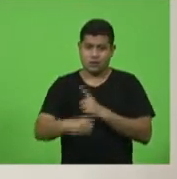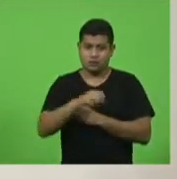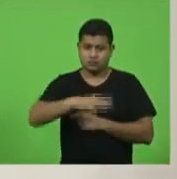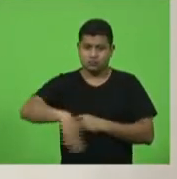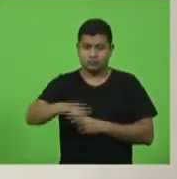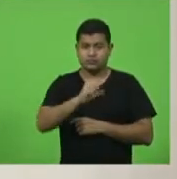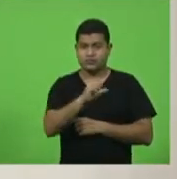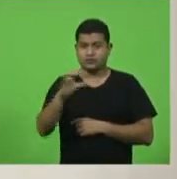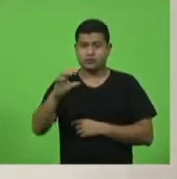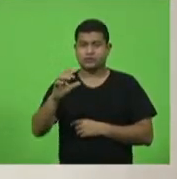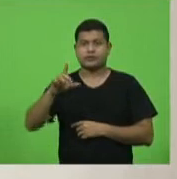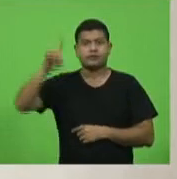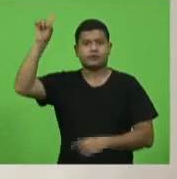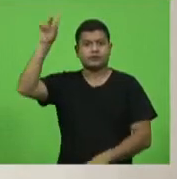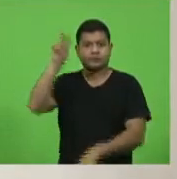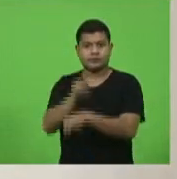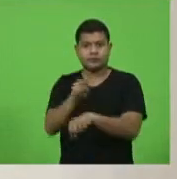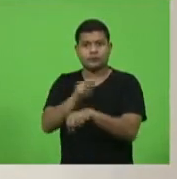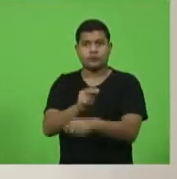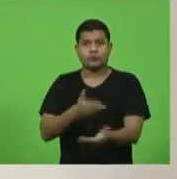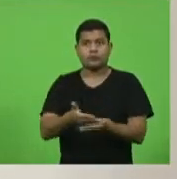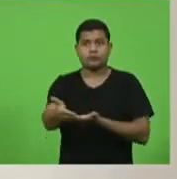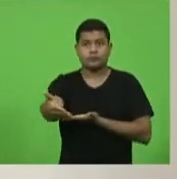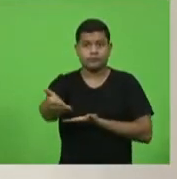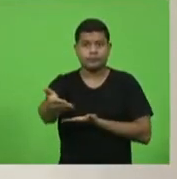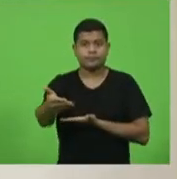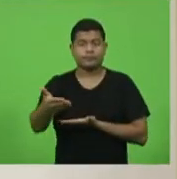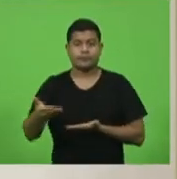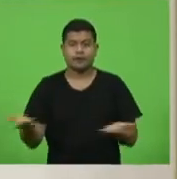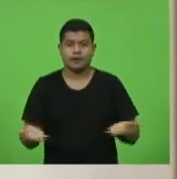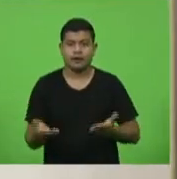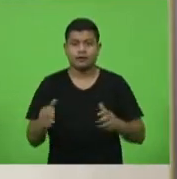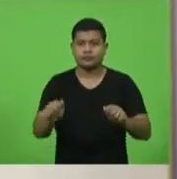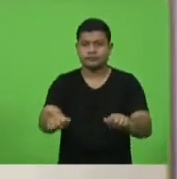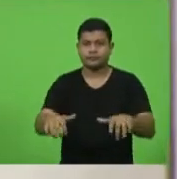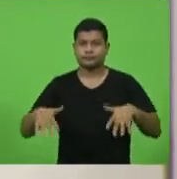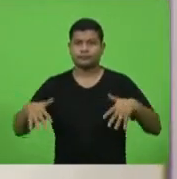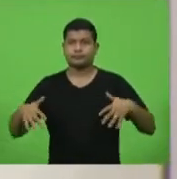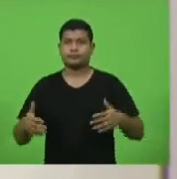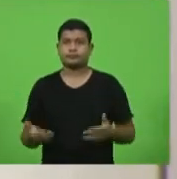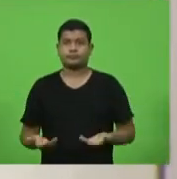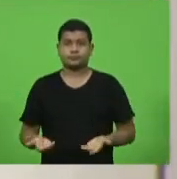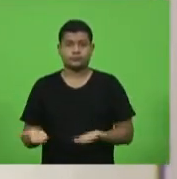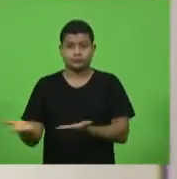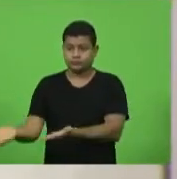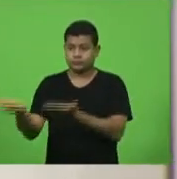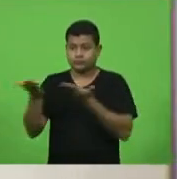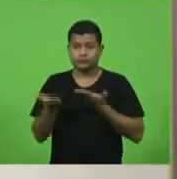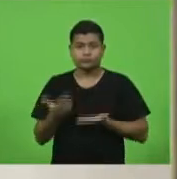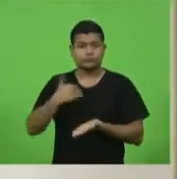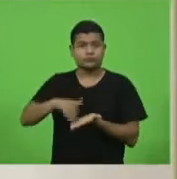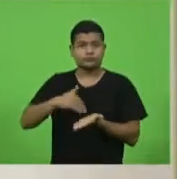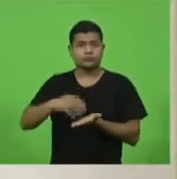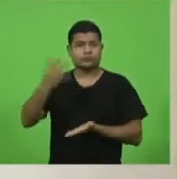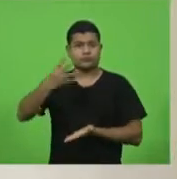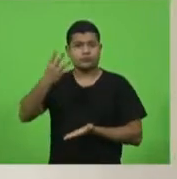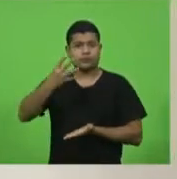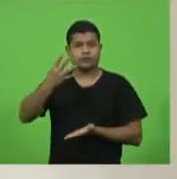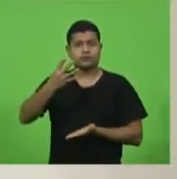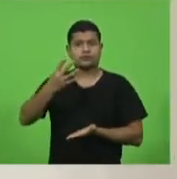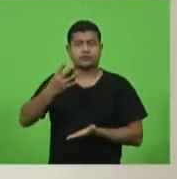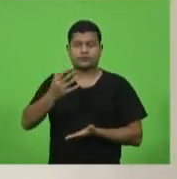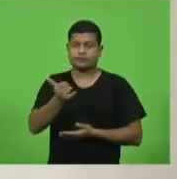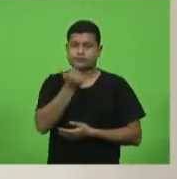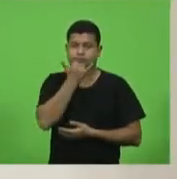de Deus, declaro aberta a presente sessão. Convido o senhor secretário, o quarto secretário, o primeiro